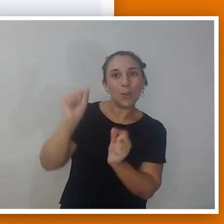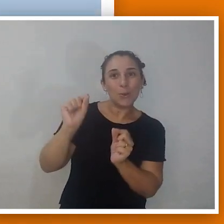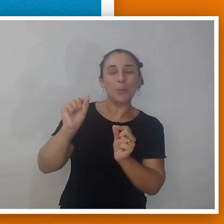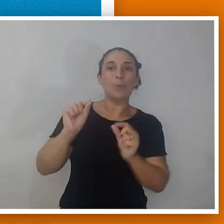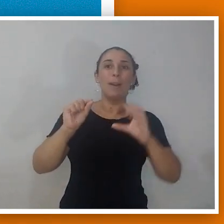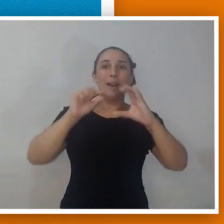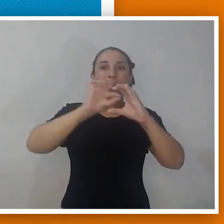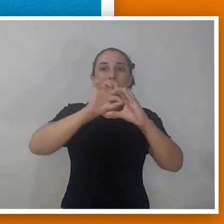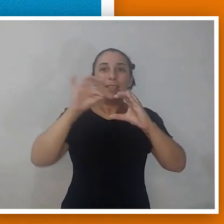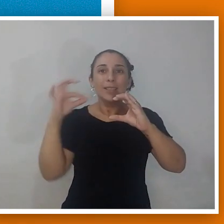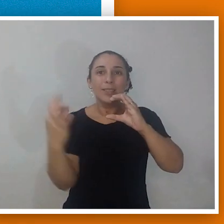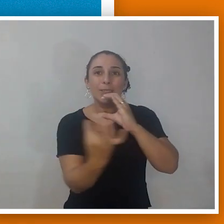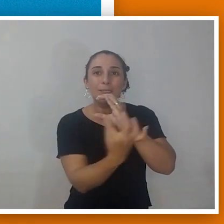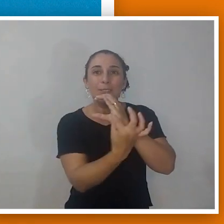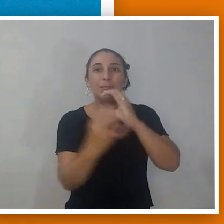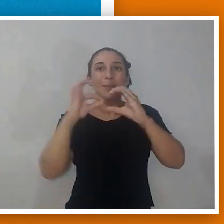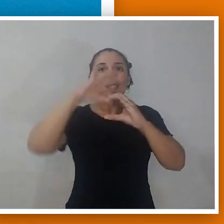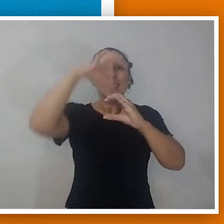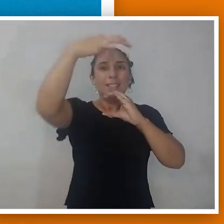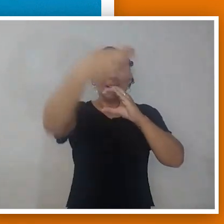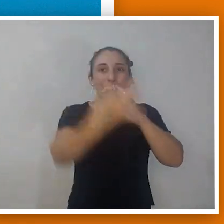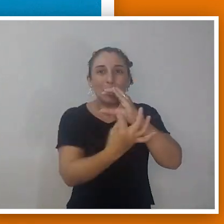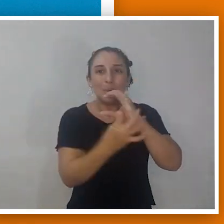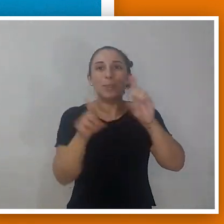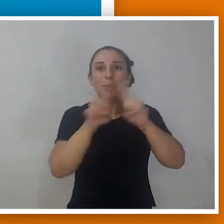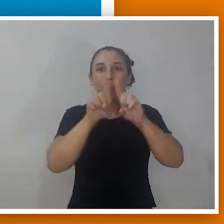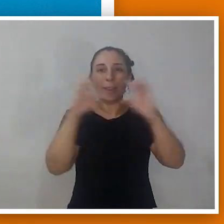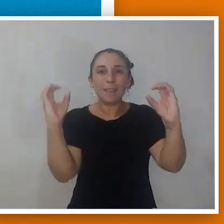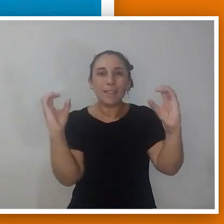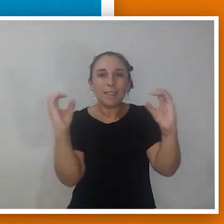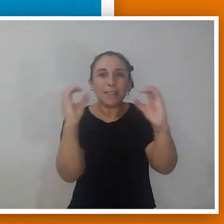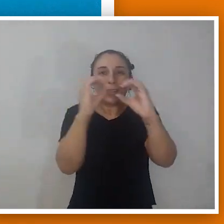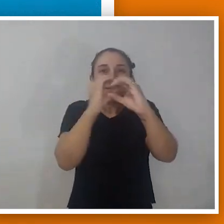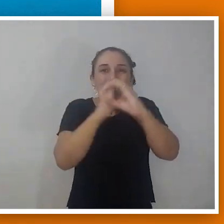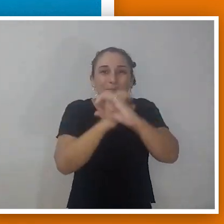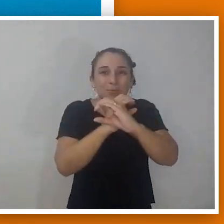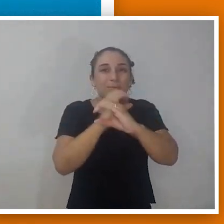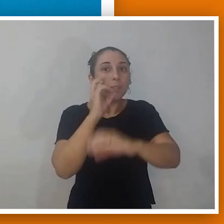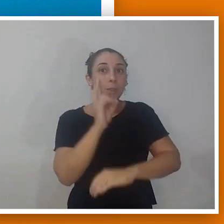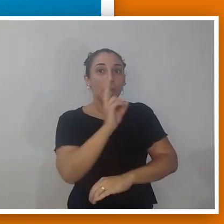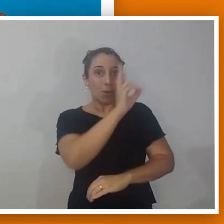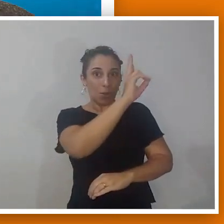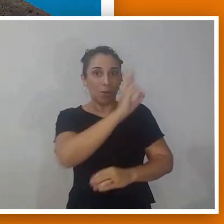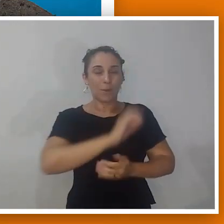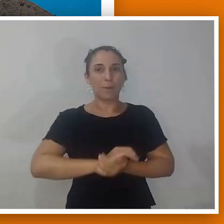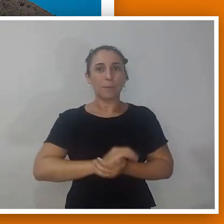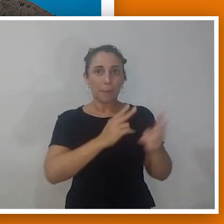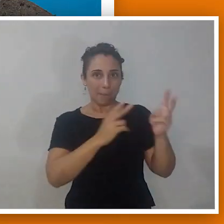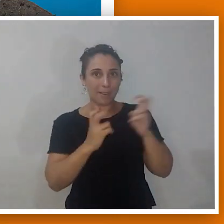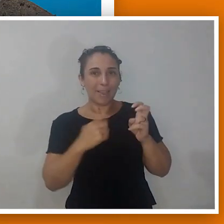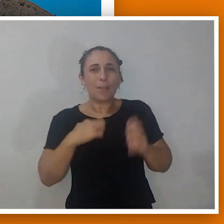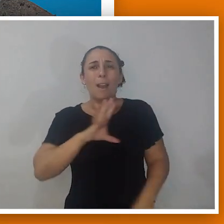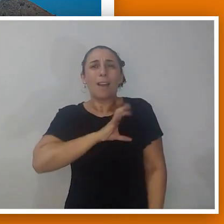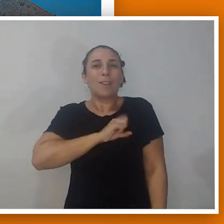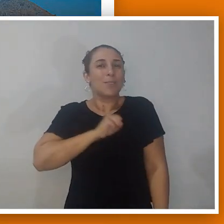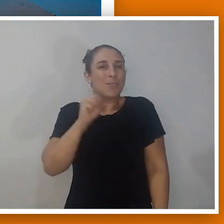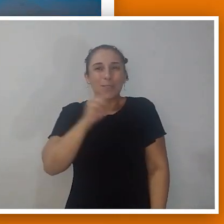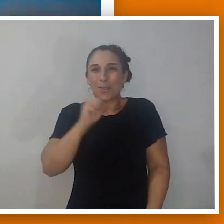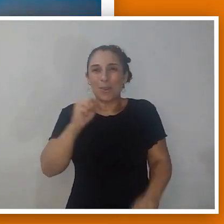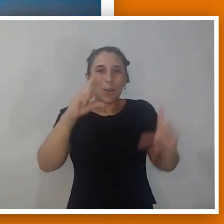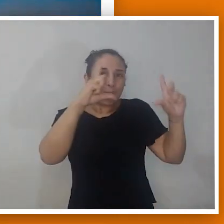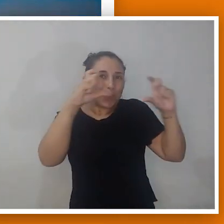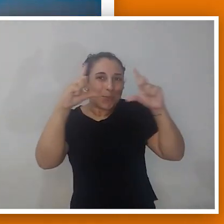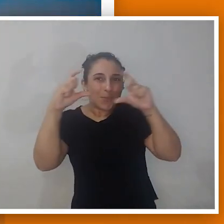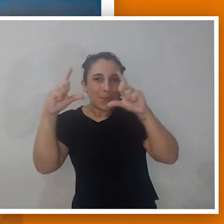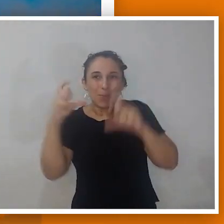fotos da Lua, Júpiter, Saturno. Coloca também foto do Eclipse. Vai colocando aí. Como dá para perceber, eu